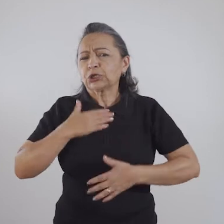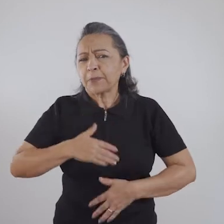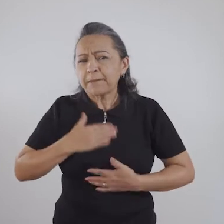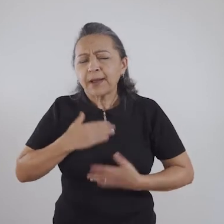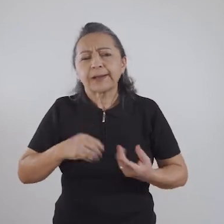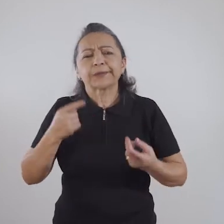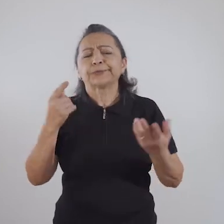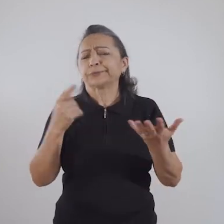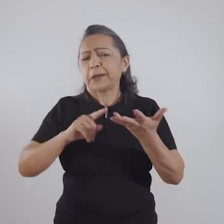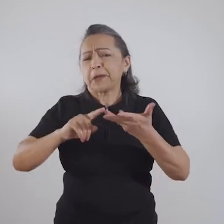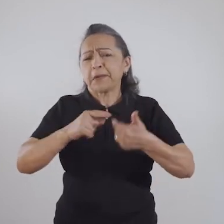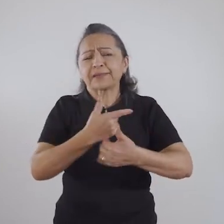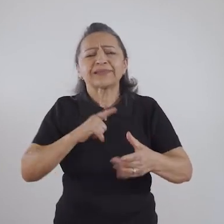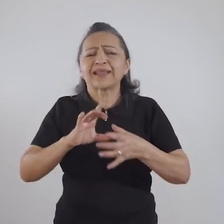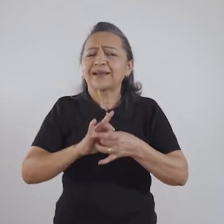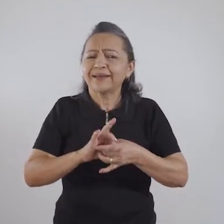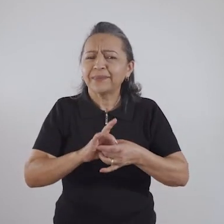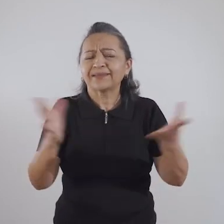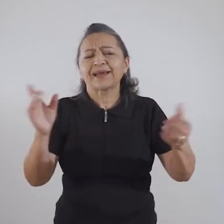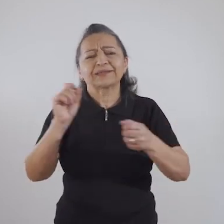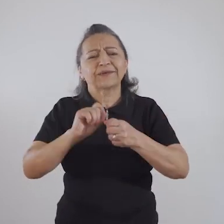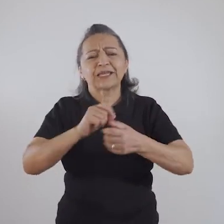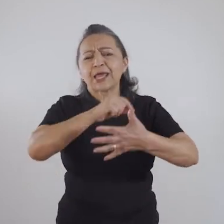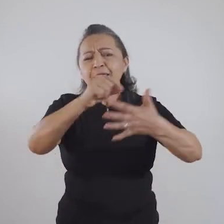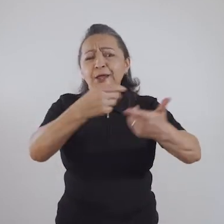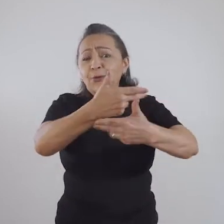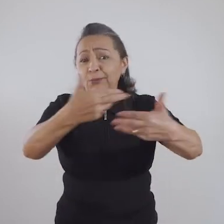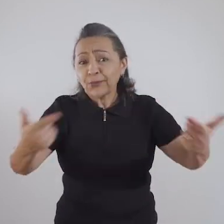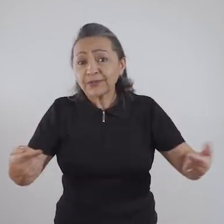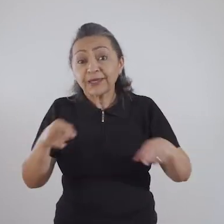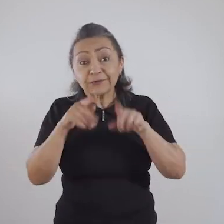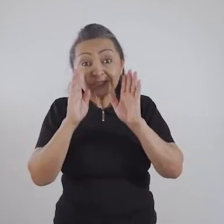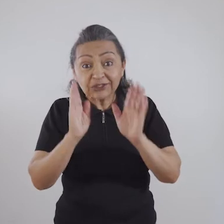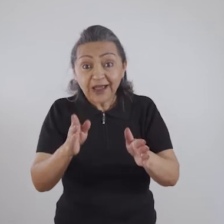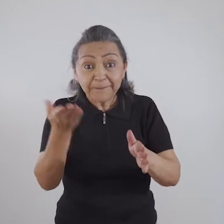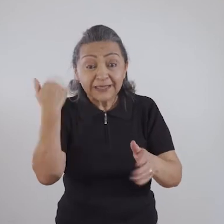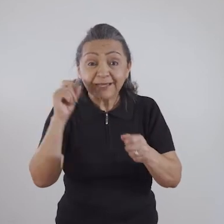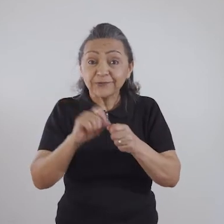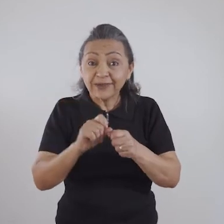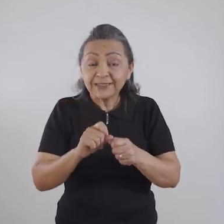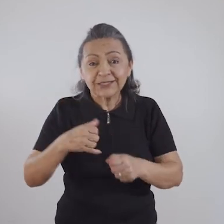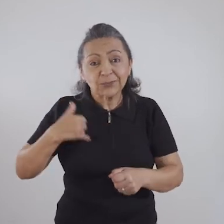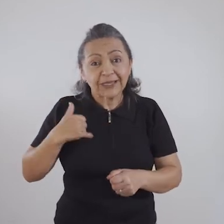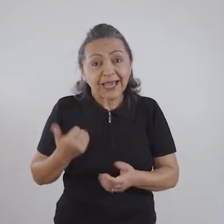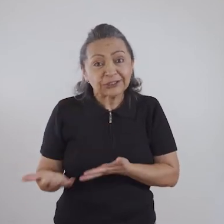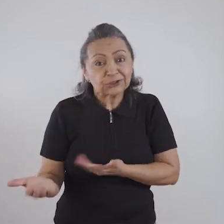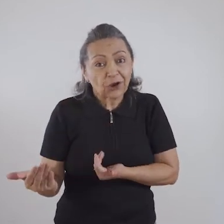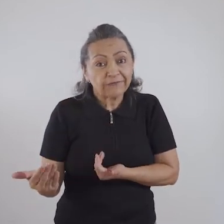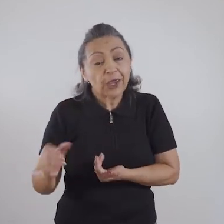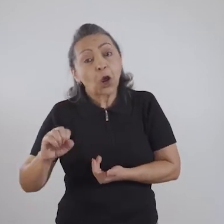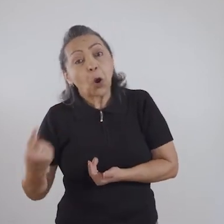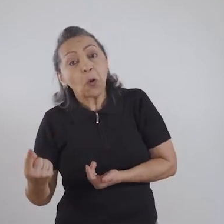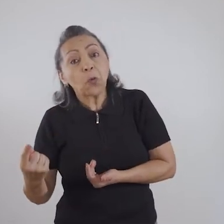poder passear, de poder tomar banho num lago, enfim, de ter liberdade de fazer coisas que você já